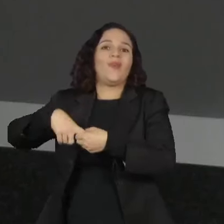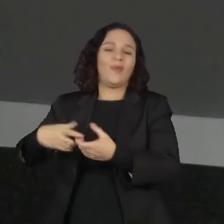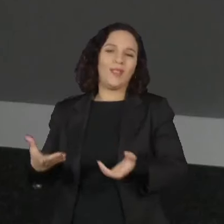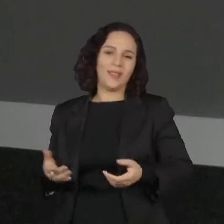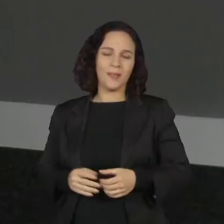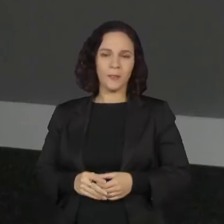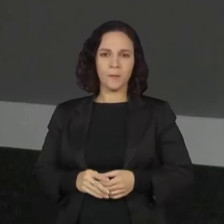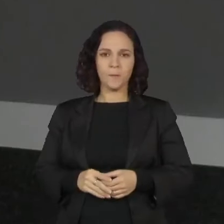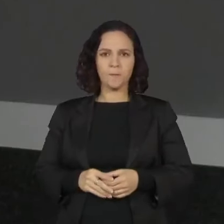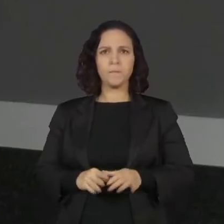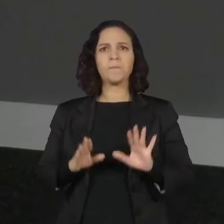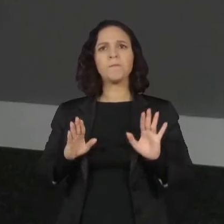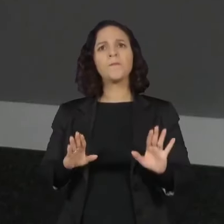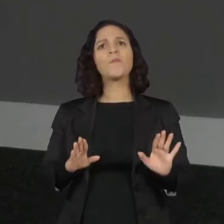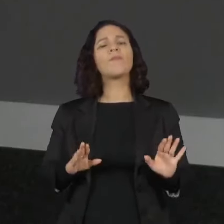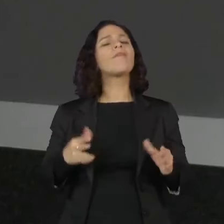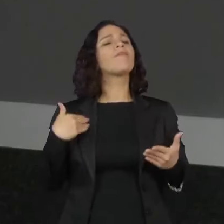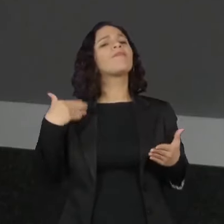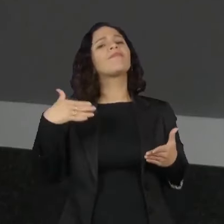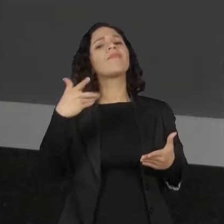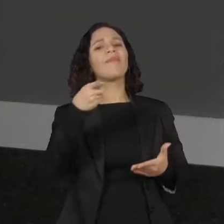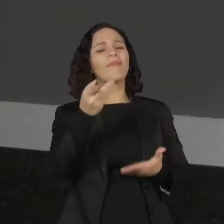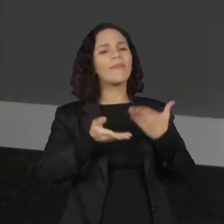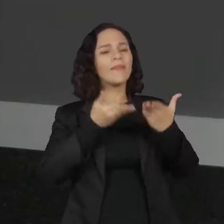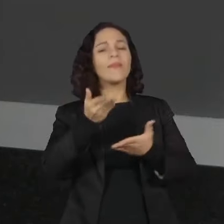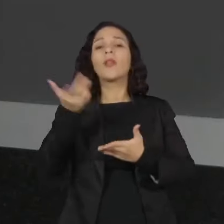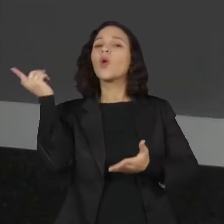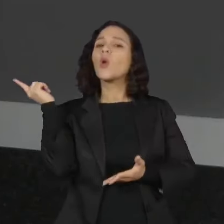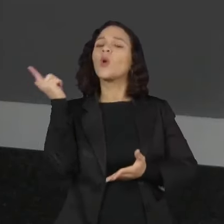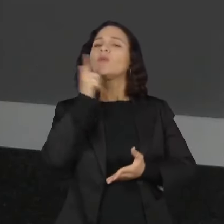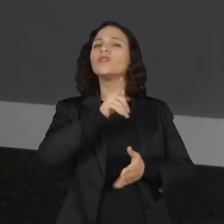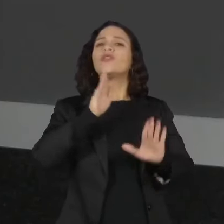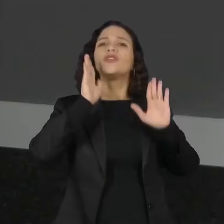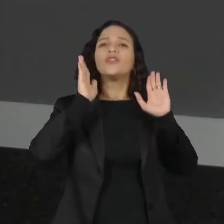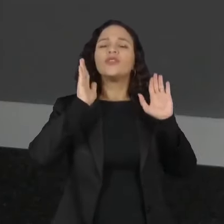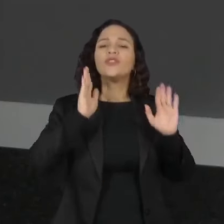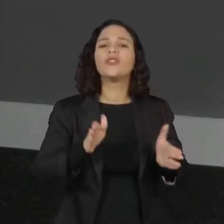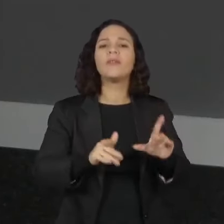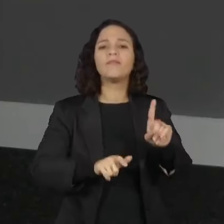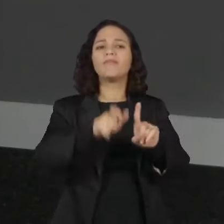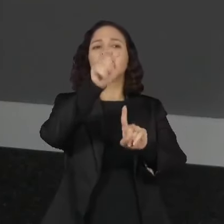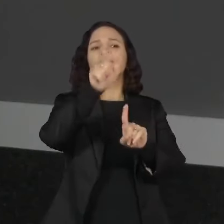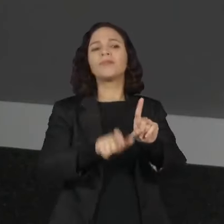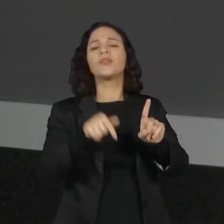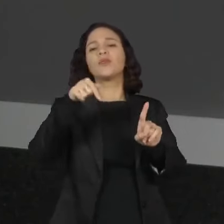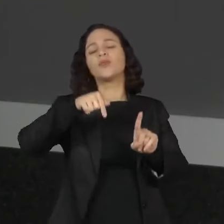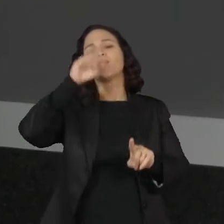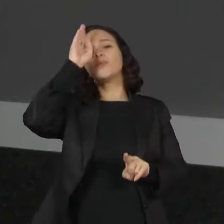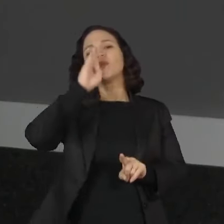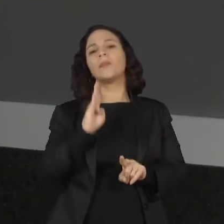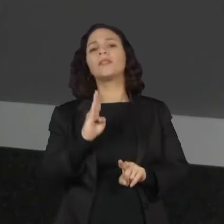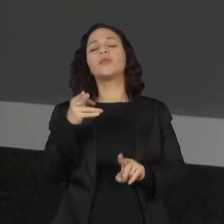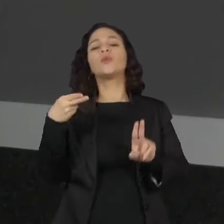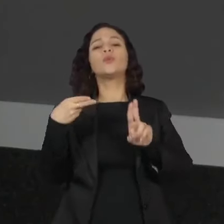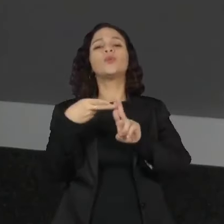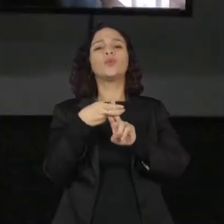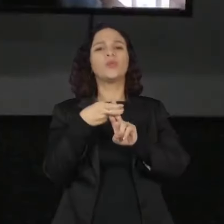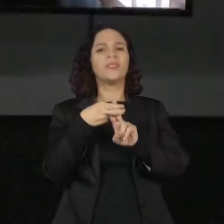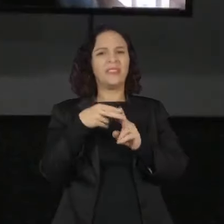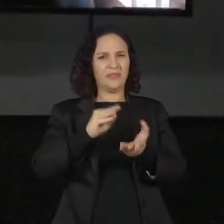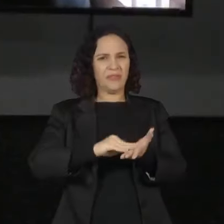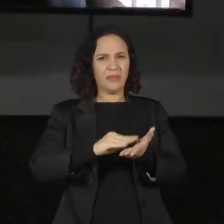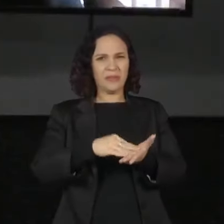Quão distante a gente está dessa terapia ser aplicada no cidadão comum, ser incorporada num SUS, por exemplo?